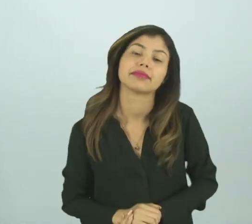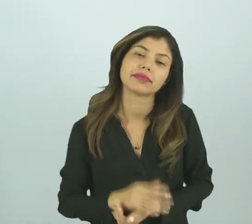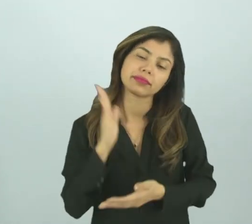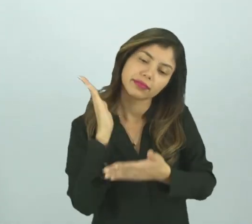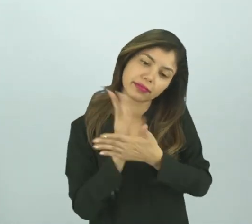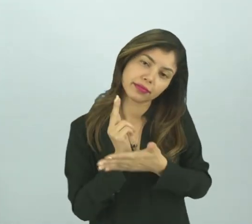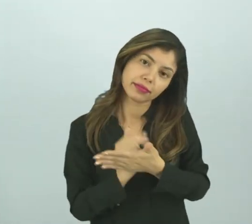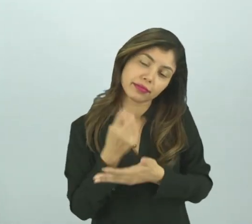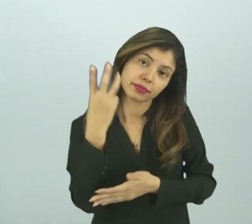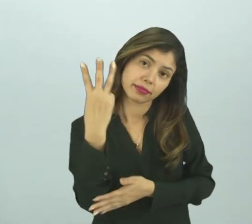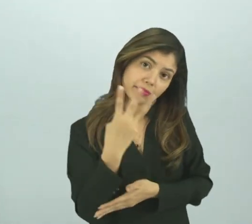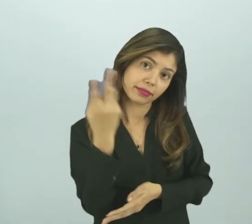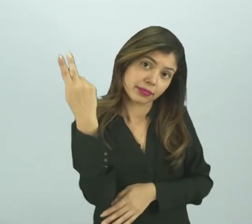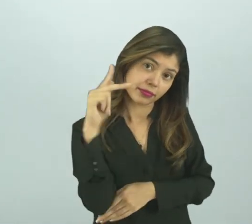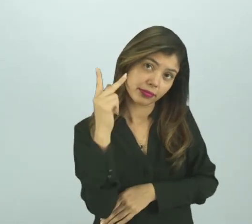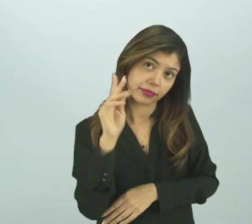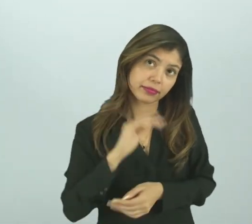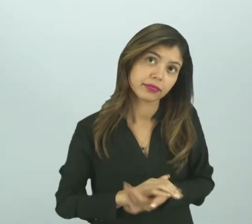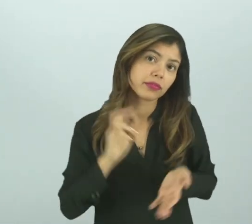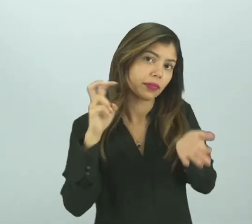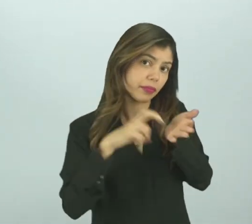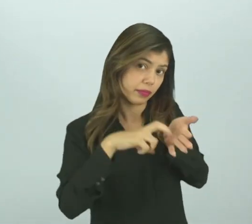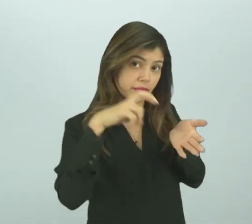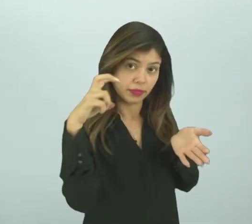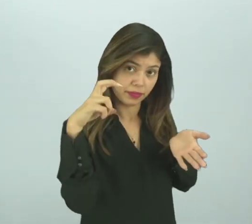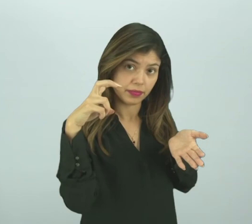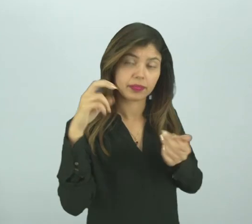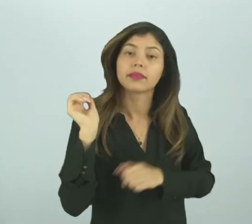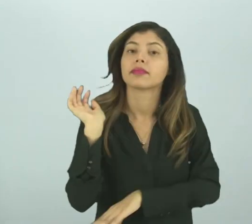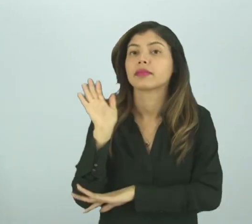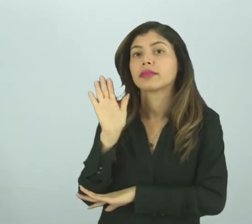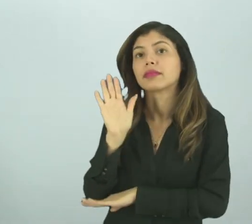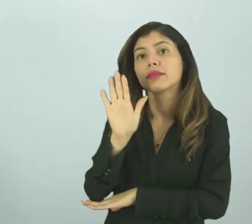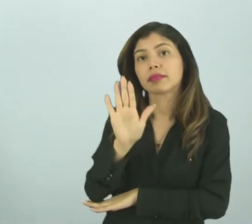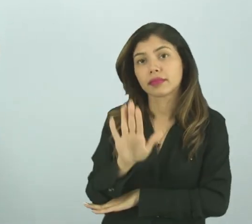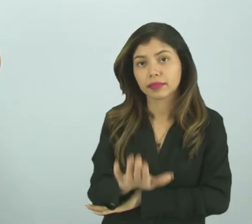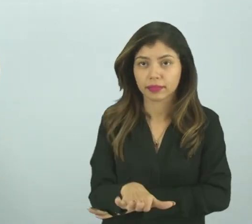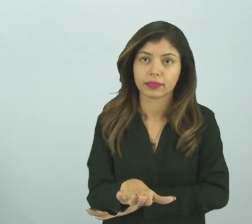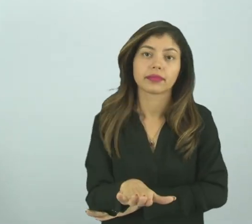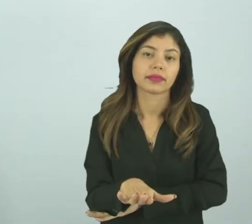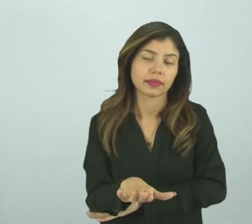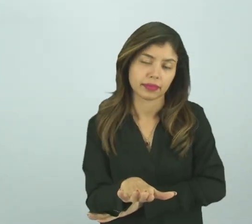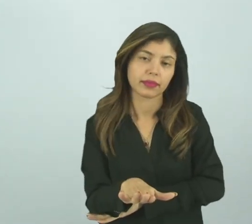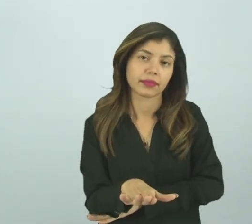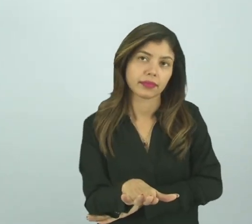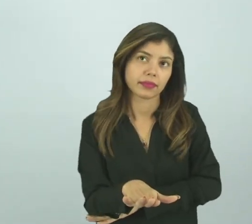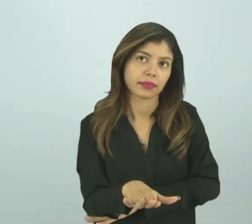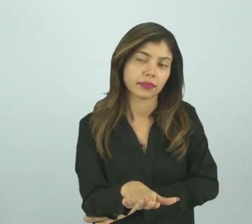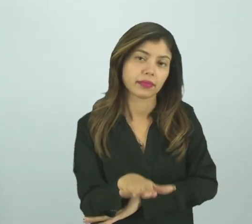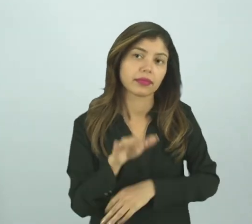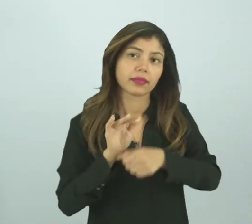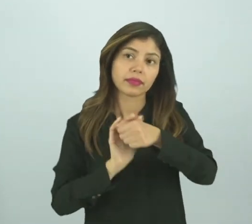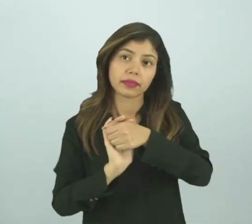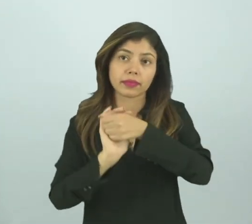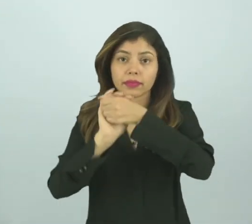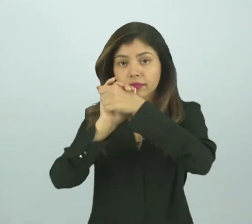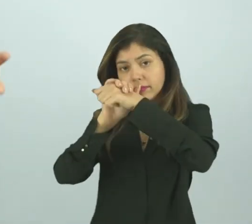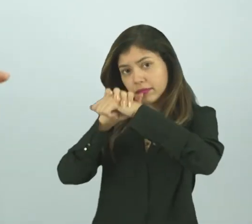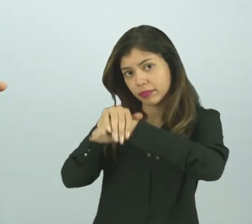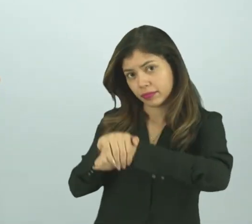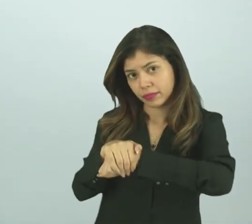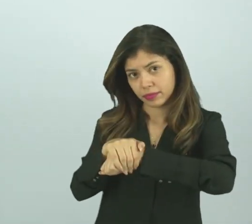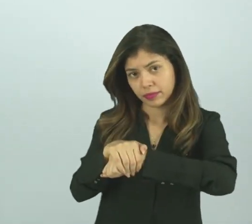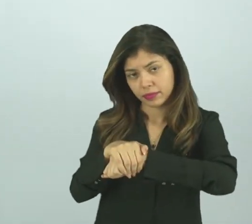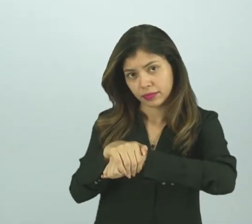divididos, sim, em períodos? O que nós fazemos durante a manhã? O que nós fazemos durante a tarde? E o que nós